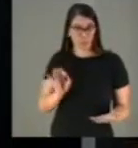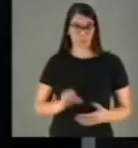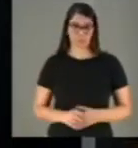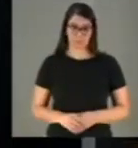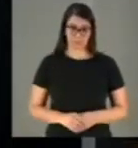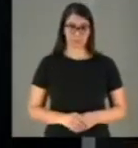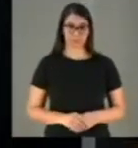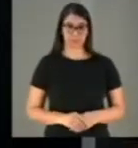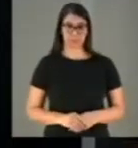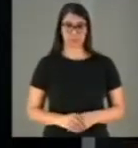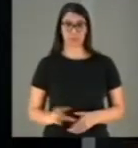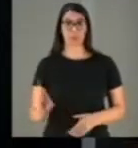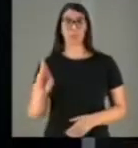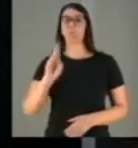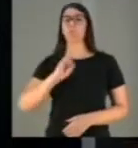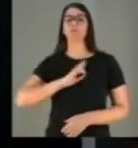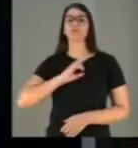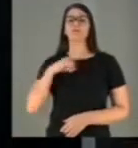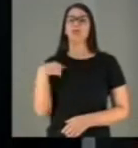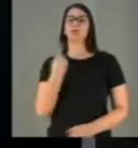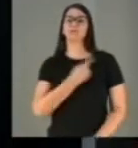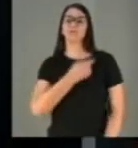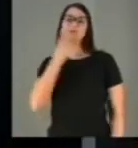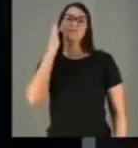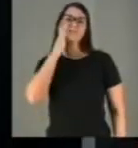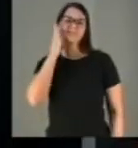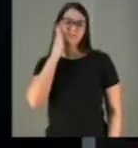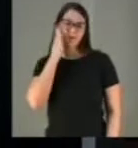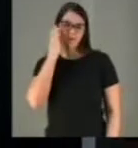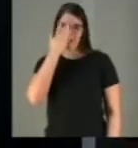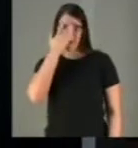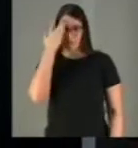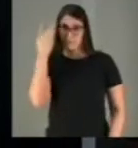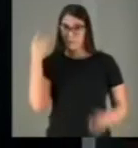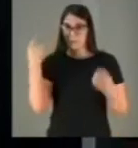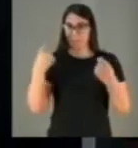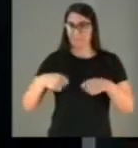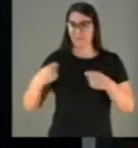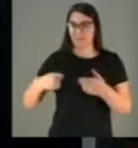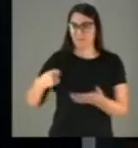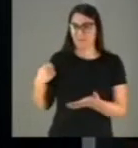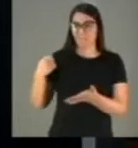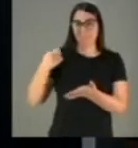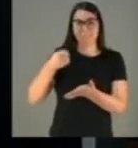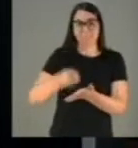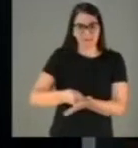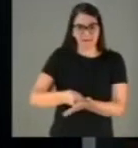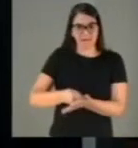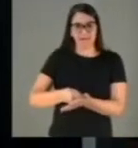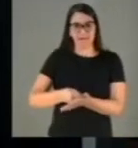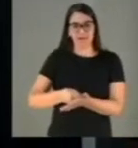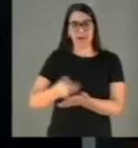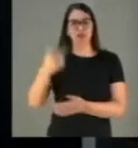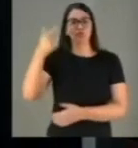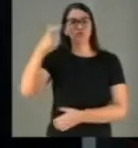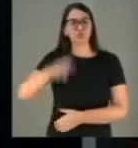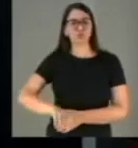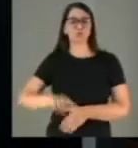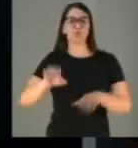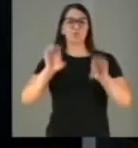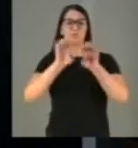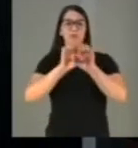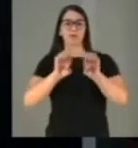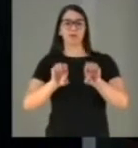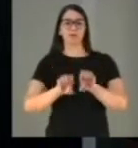O resultado disso já se sabe. O consumidor precisará pagar novamente pela infraestrutura